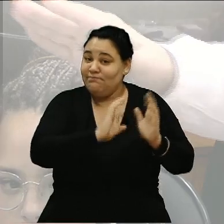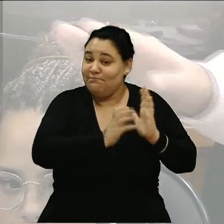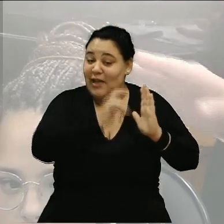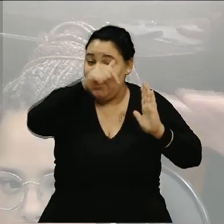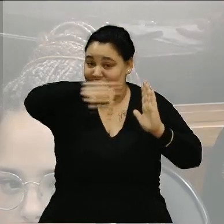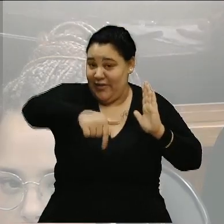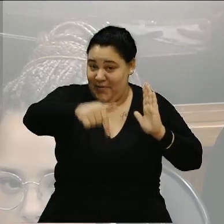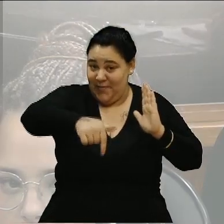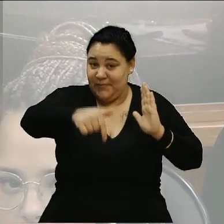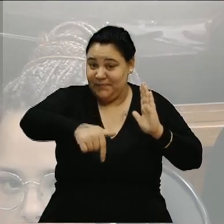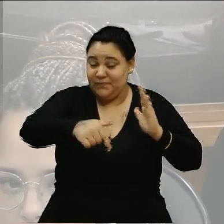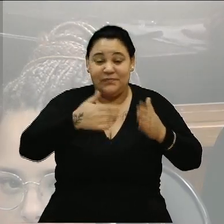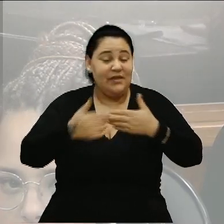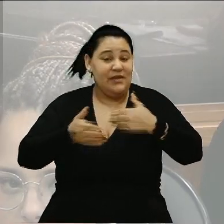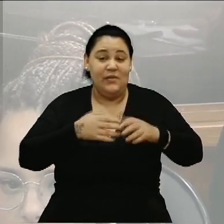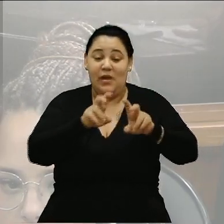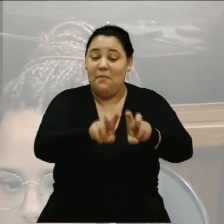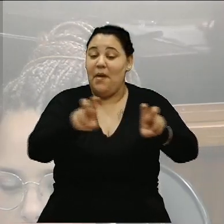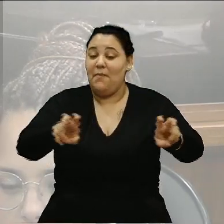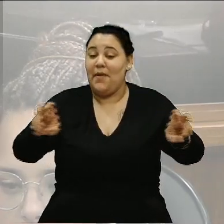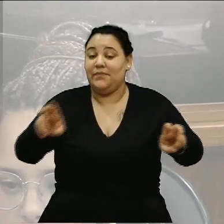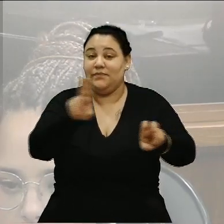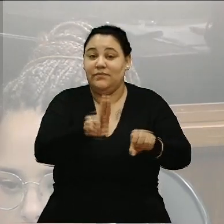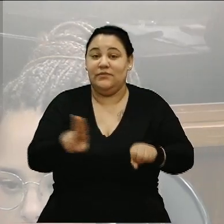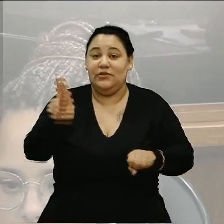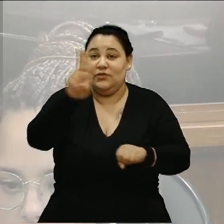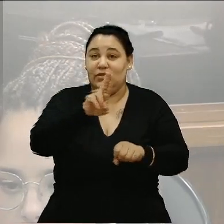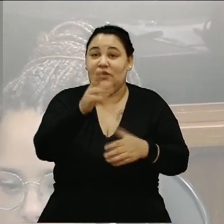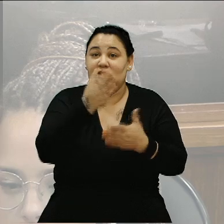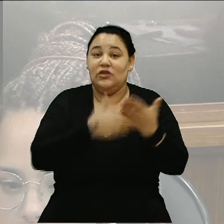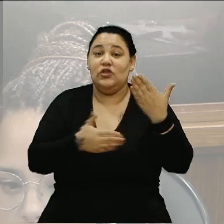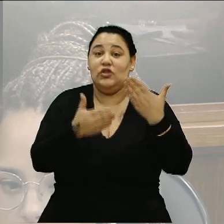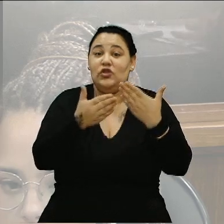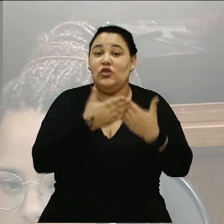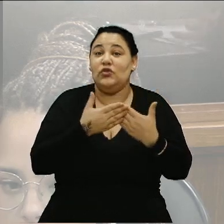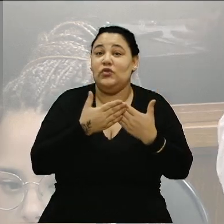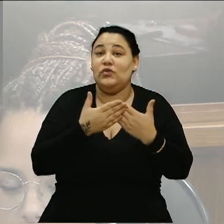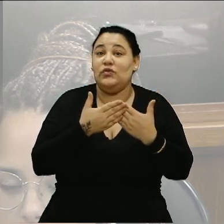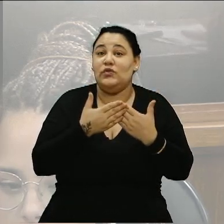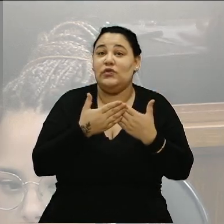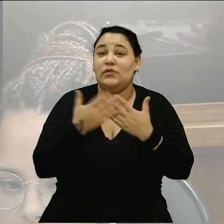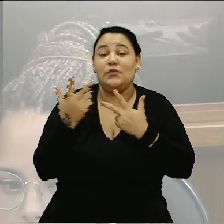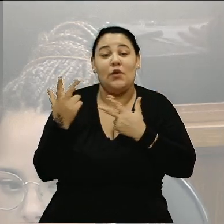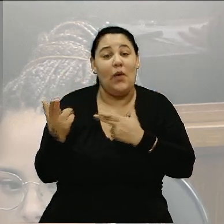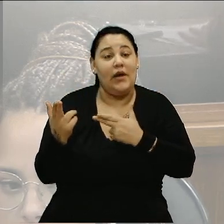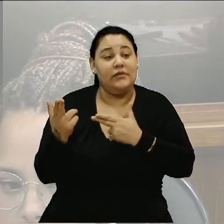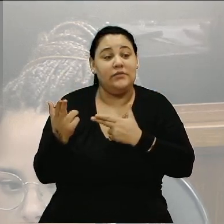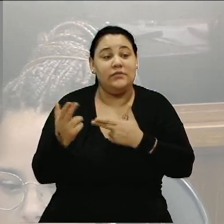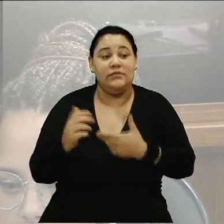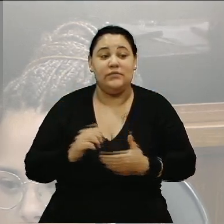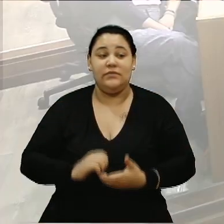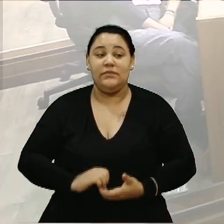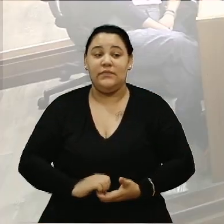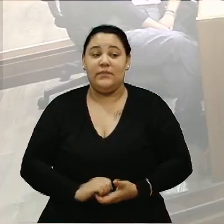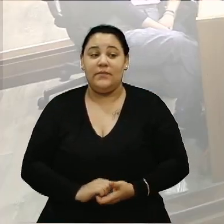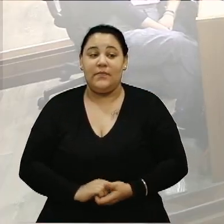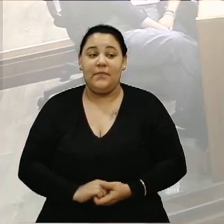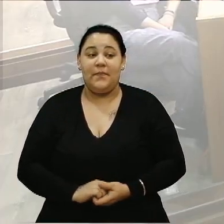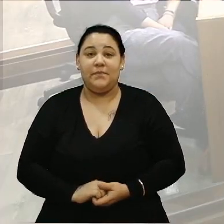independente da cadeira ou do espaço, todos somos parlamentares. Obrigado. Obrigado, vereador